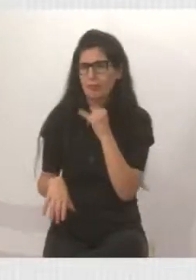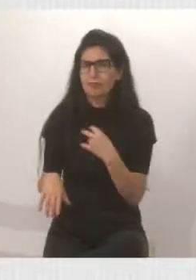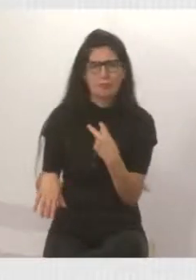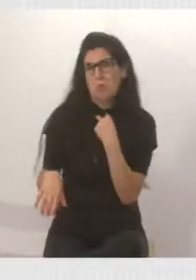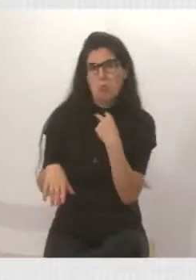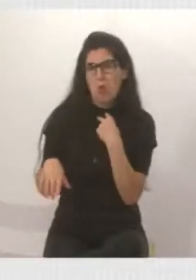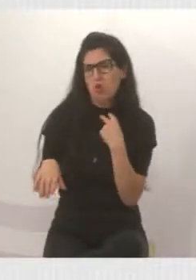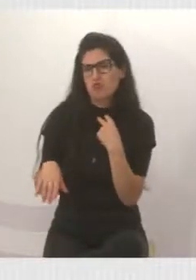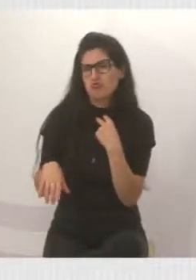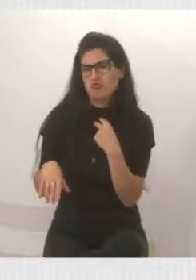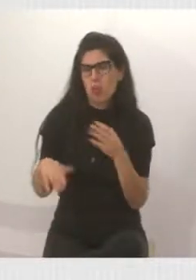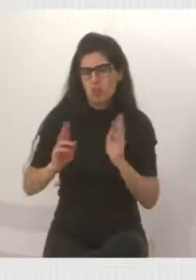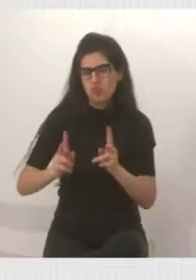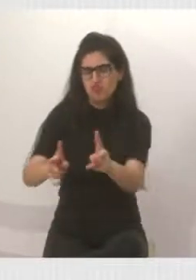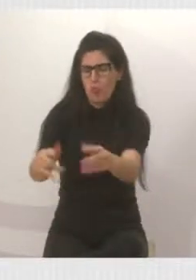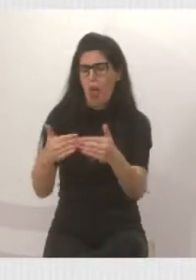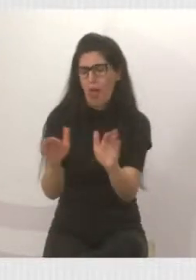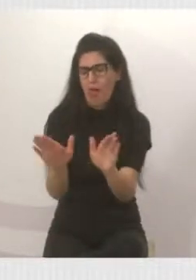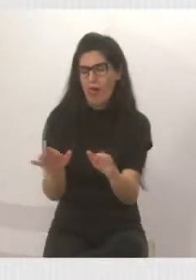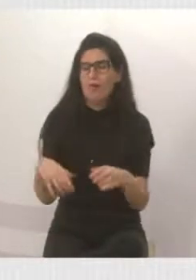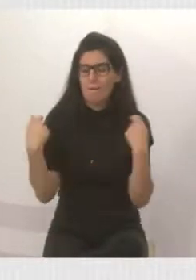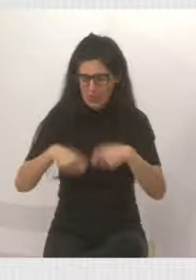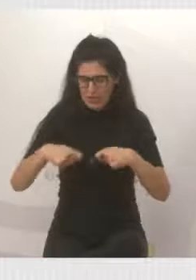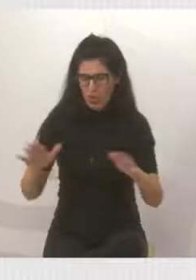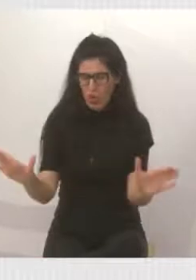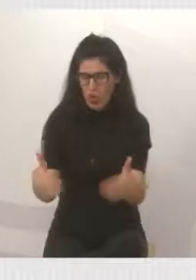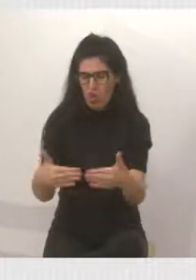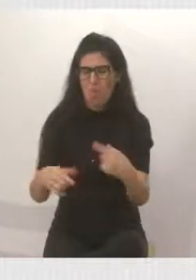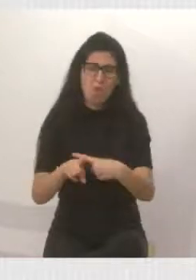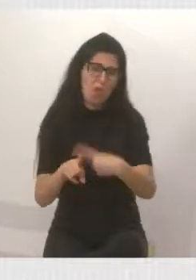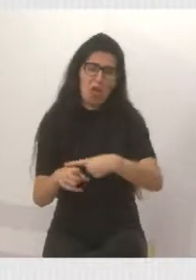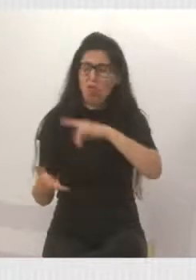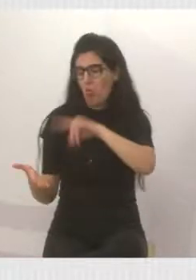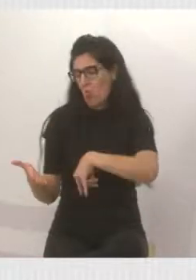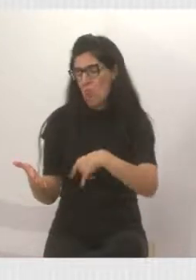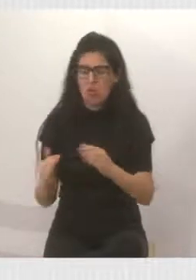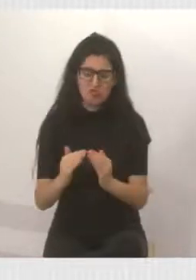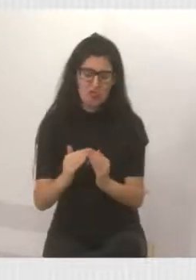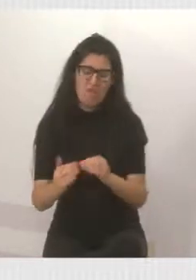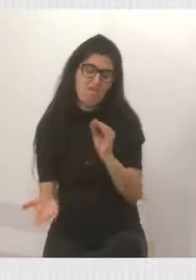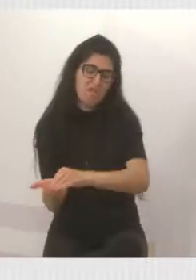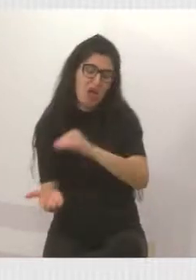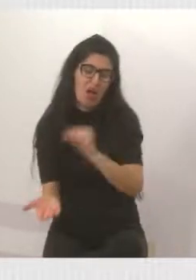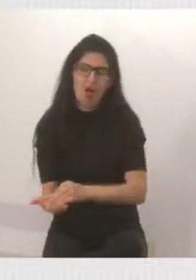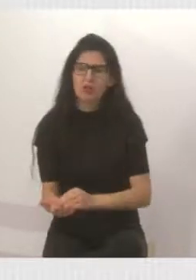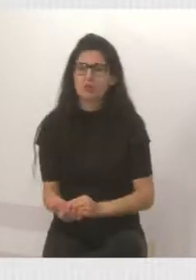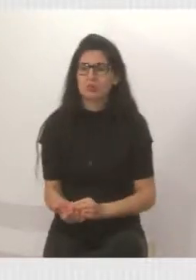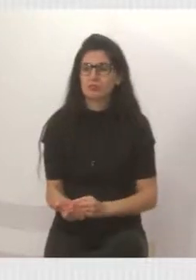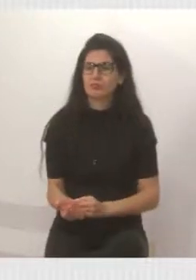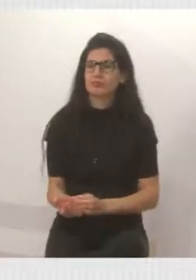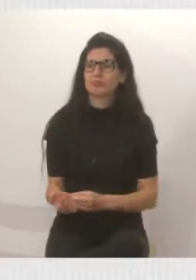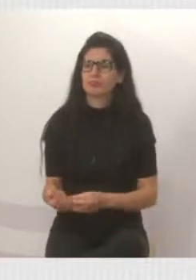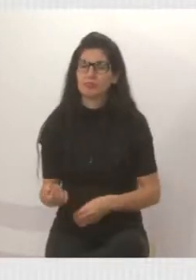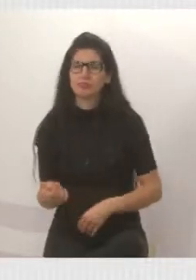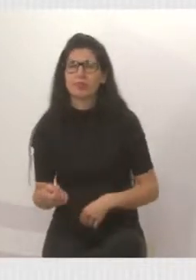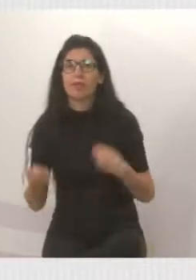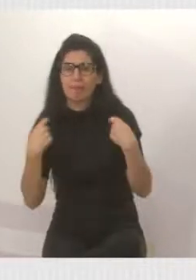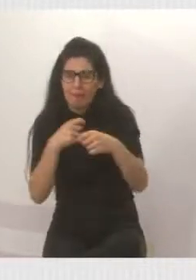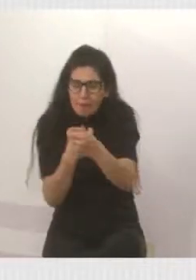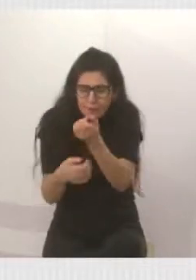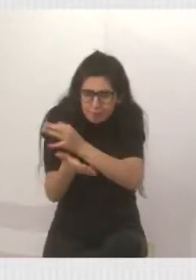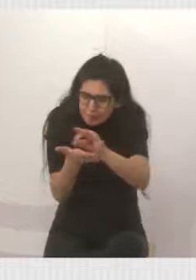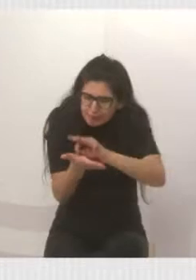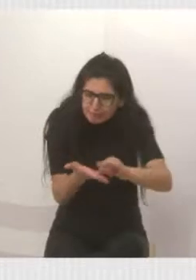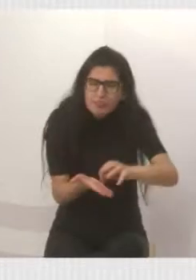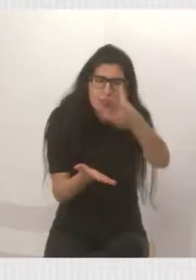documento. E aí, a hora que a regularizar, os moradores também vão na prefeitura e vão fazer uns documentos dignos para eles viverem